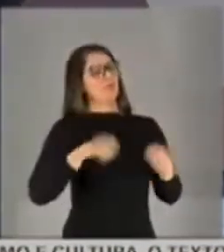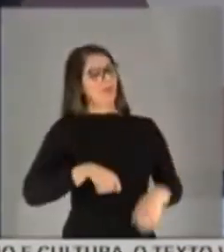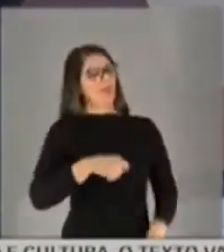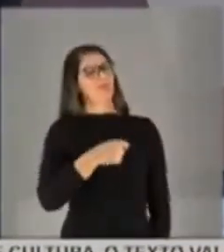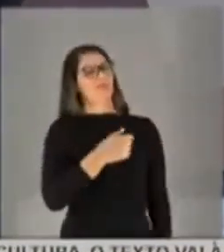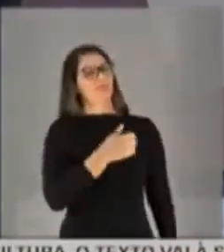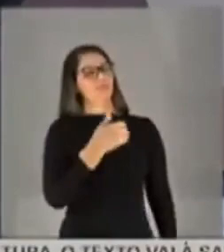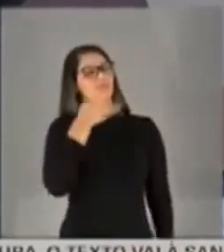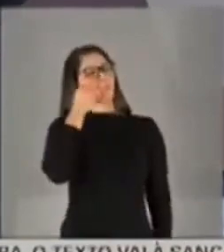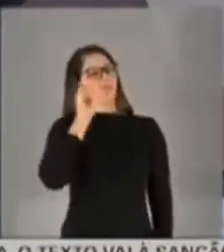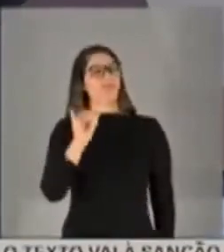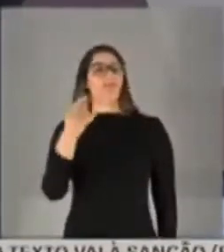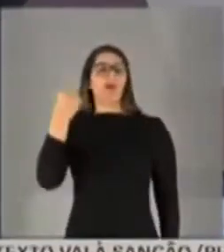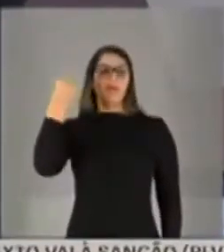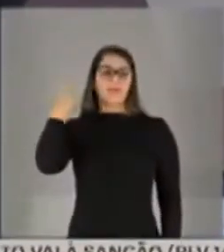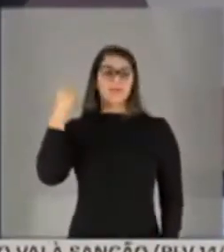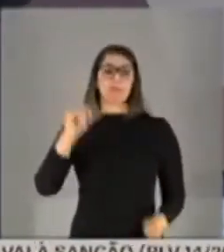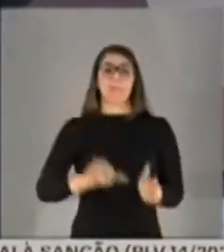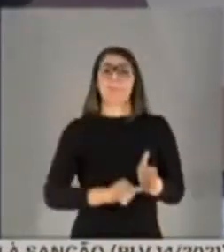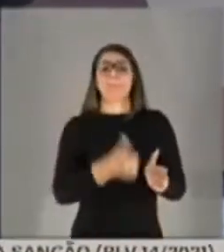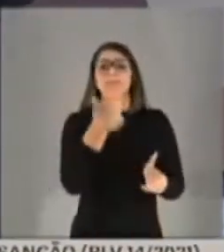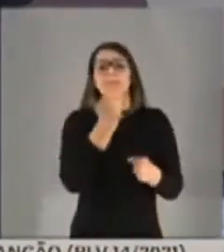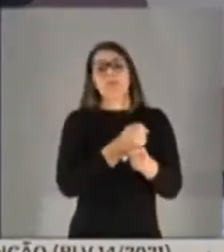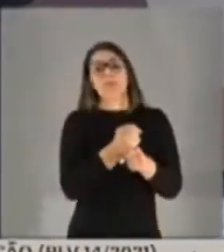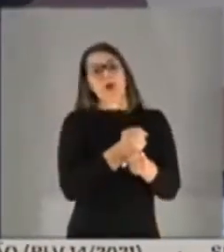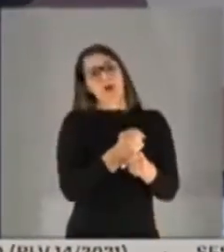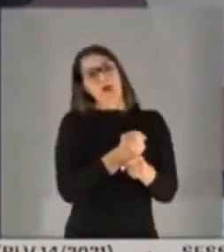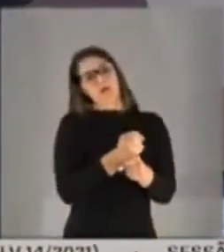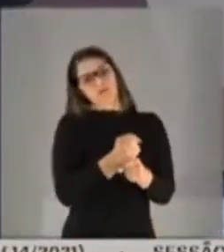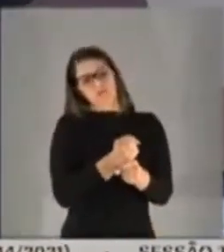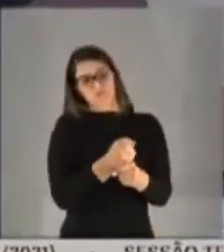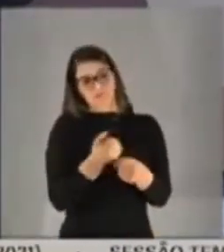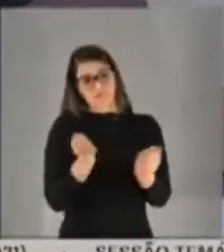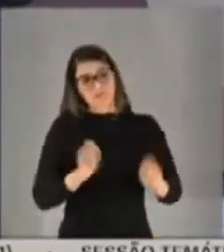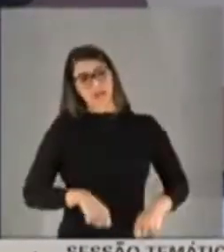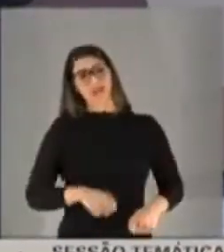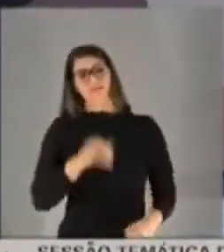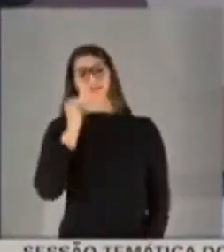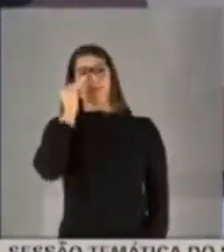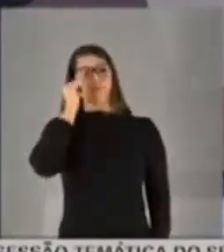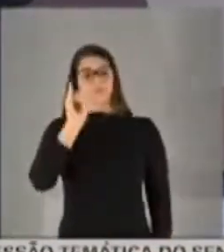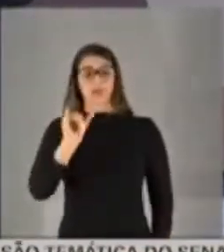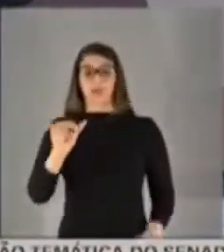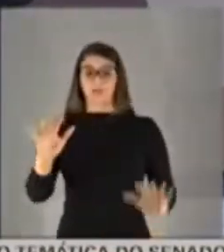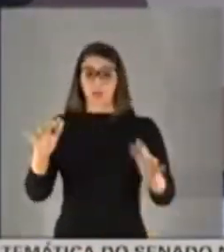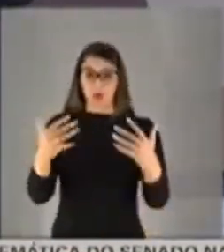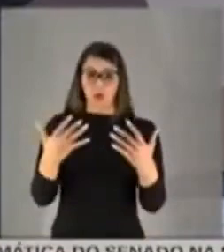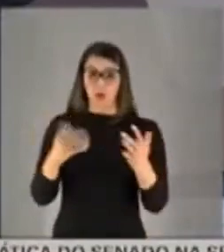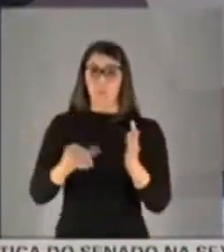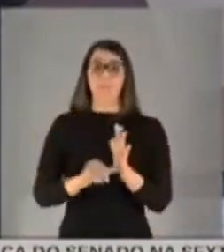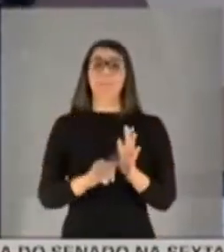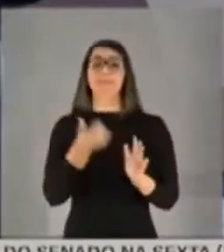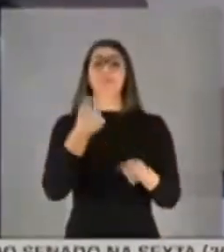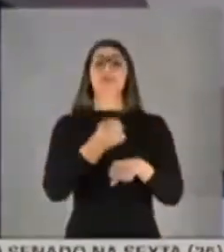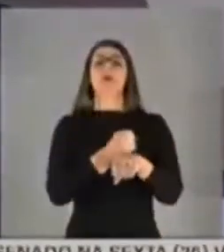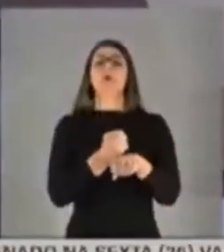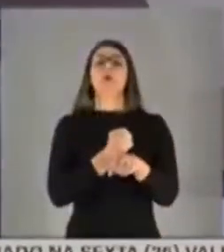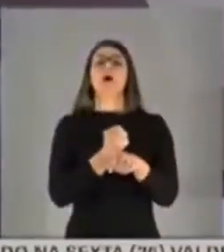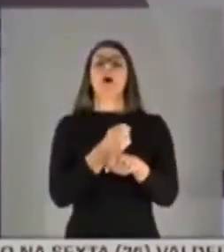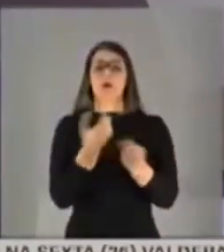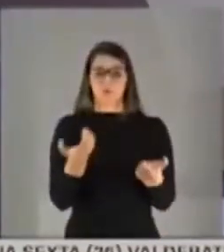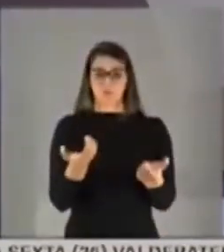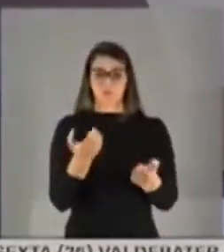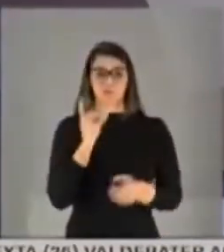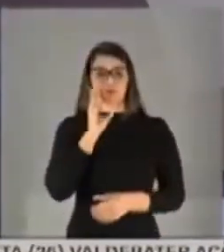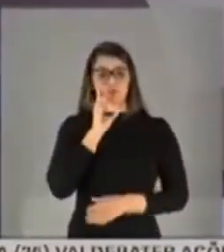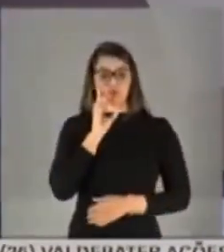medidas não farmacológicas no primeiro ano da pandemia. E eu já chamo atenção, já nesse momento, o eu quero dizer com o primeiro ano da pandemia. No